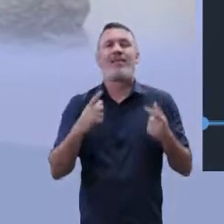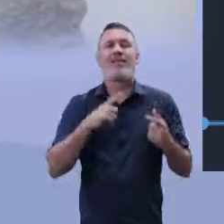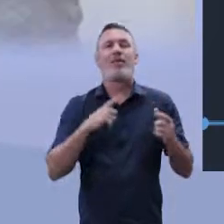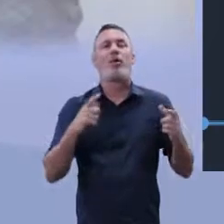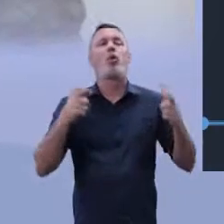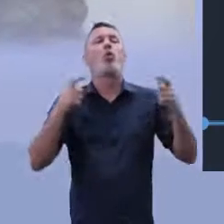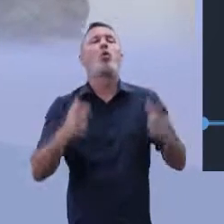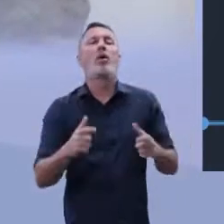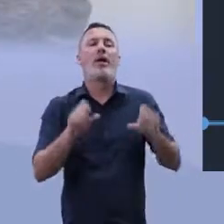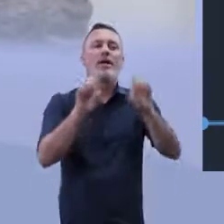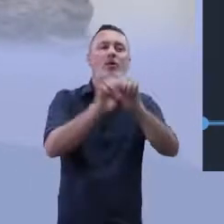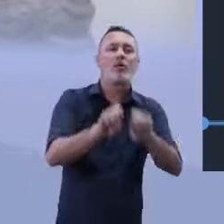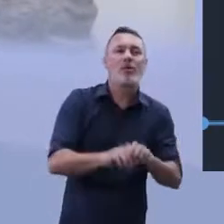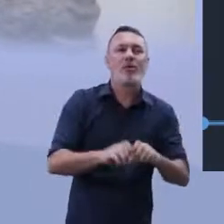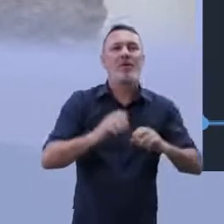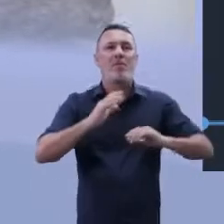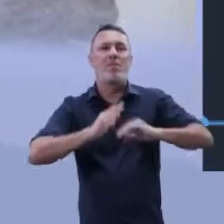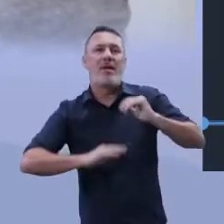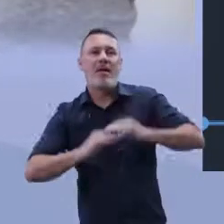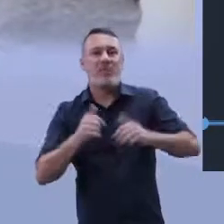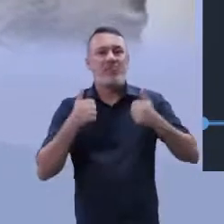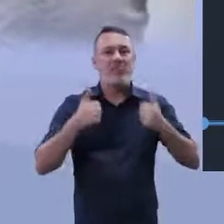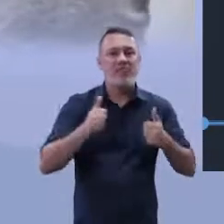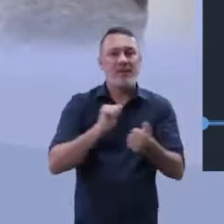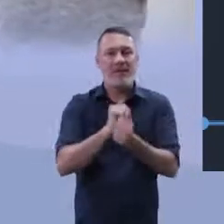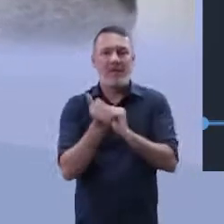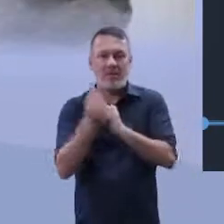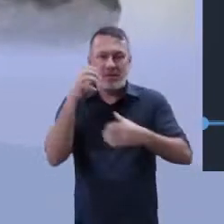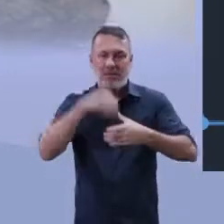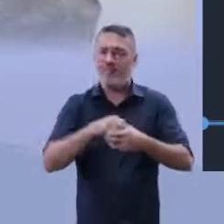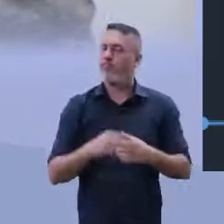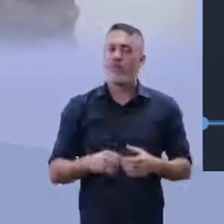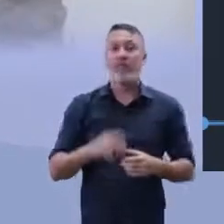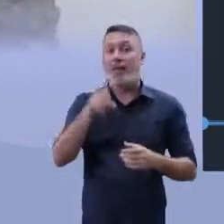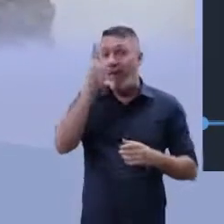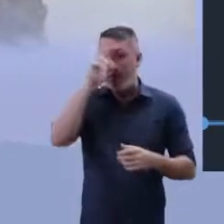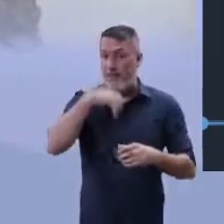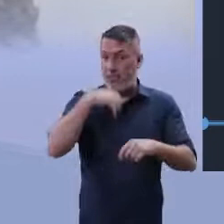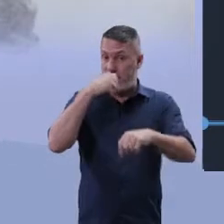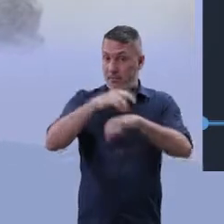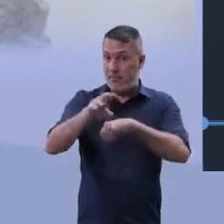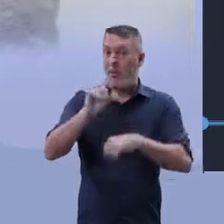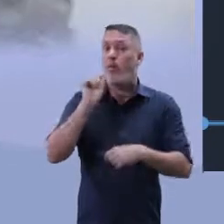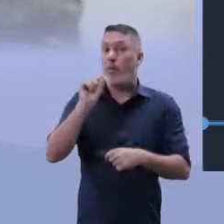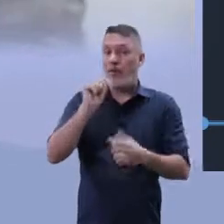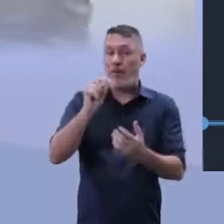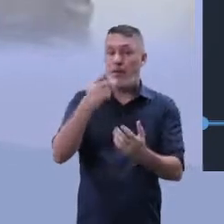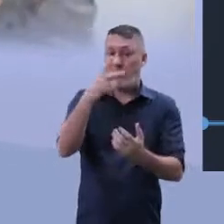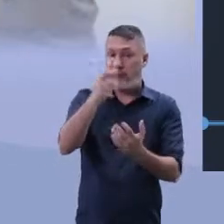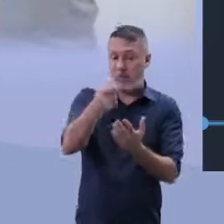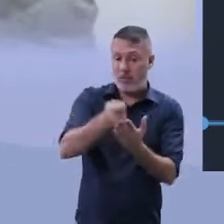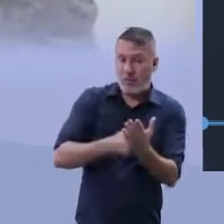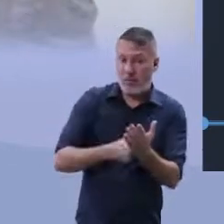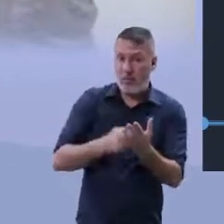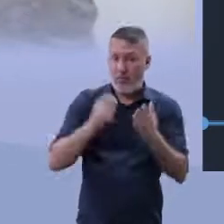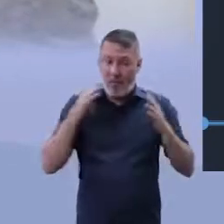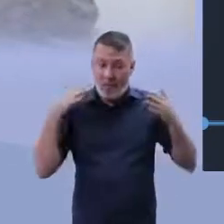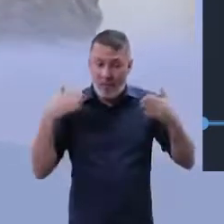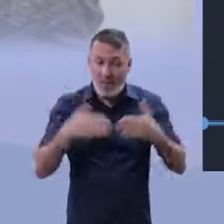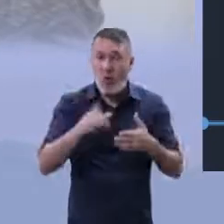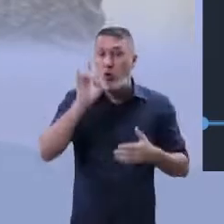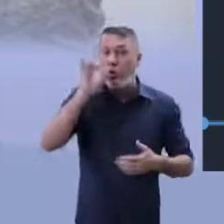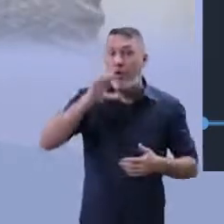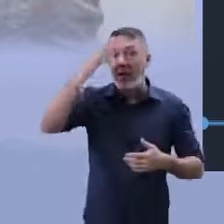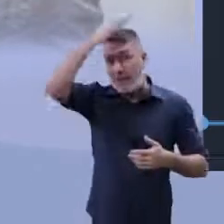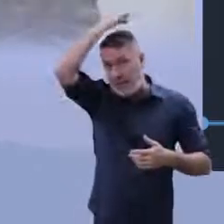alguns não estão preparados para a prática escolar. Lembra que eu falei com vocês que a nossa redação, ela não gira em torno do estado do Espírito Santo.